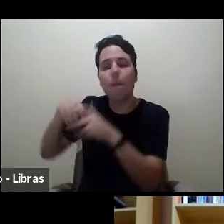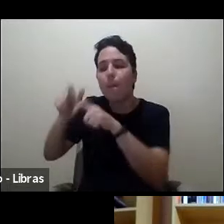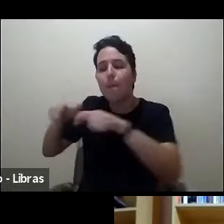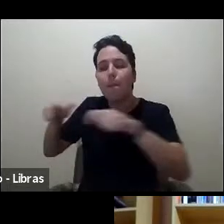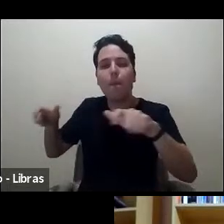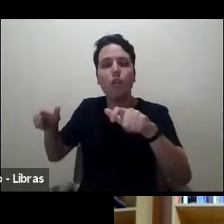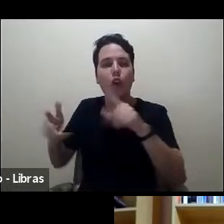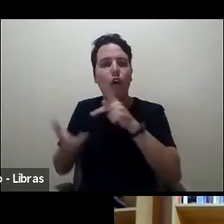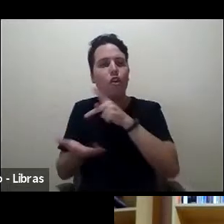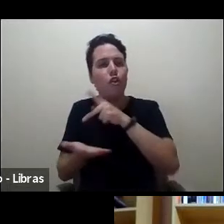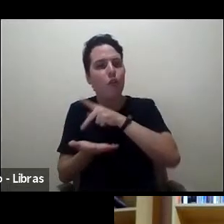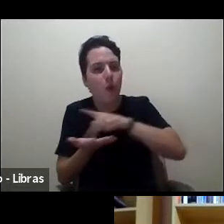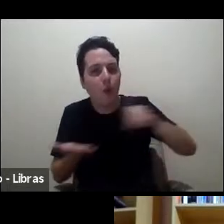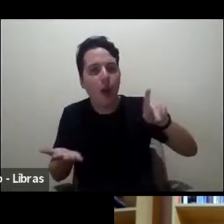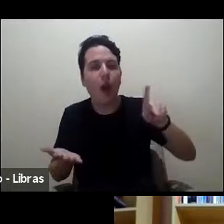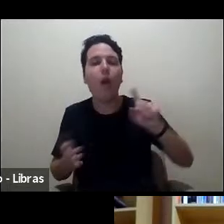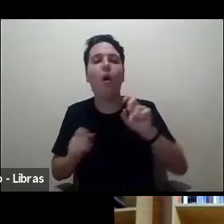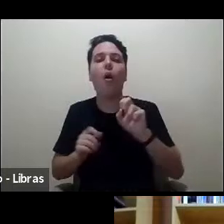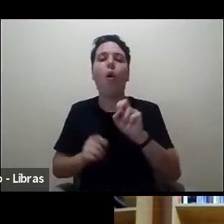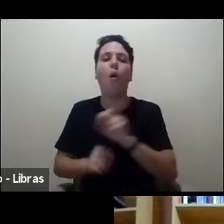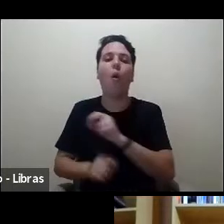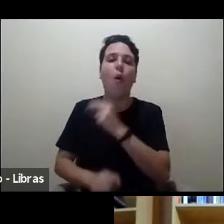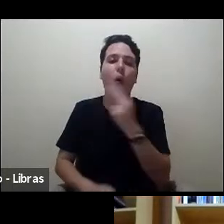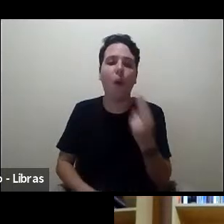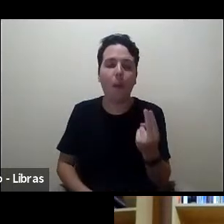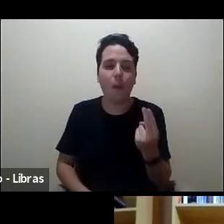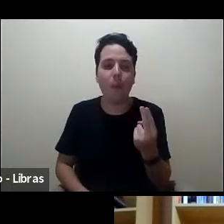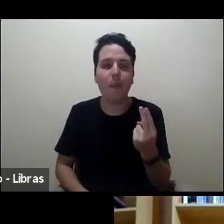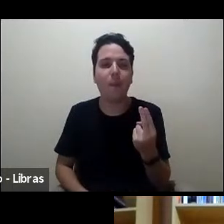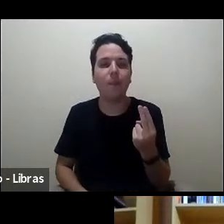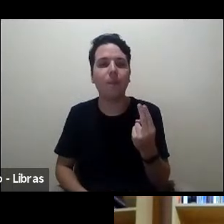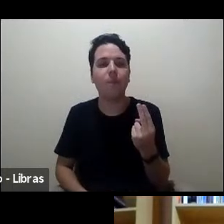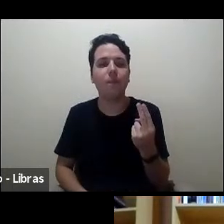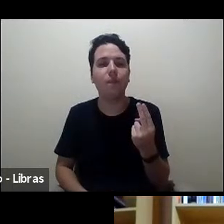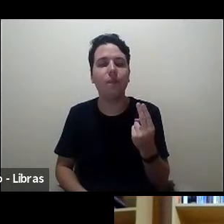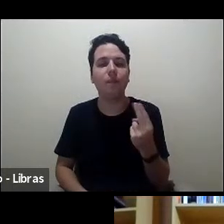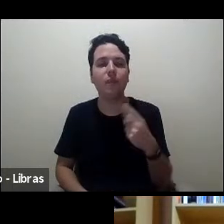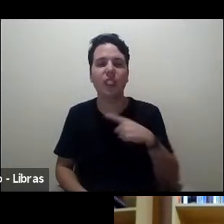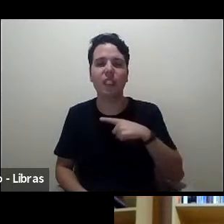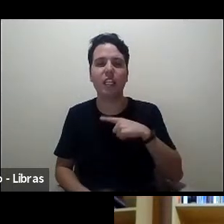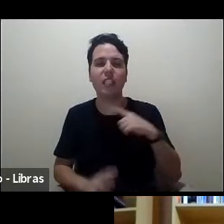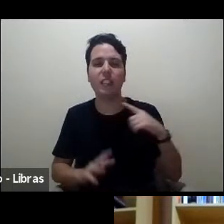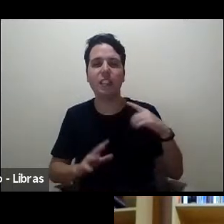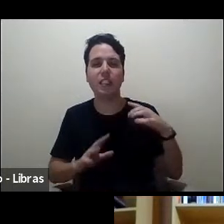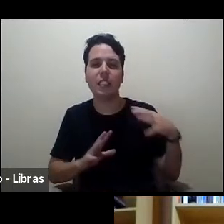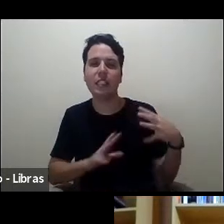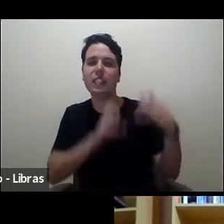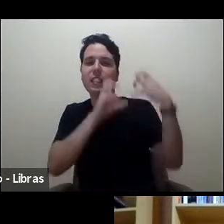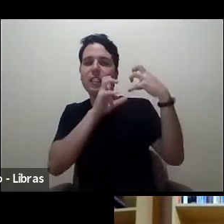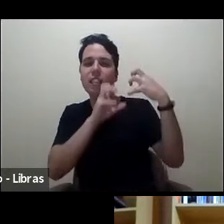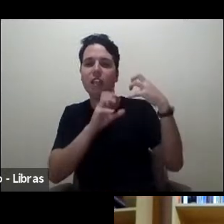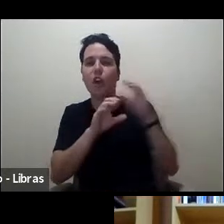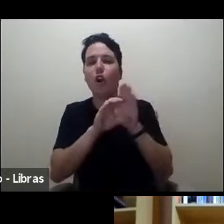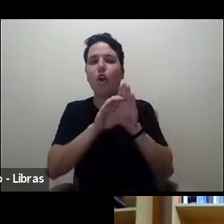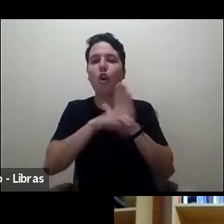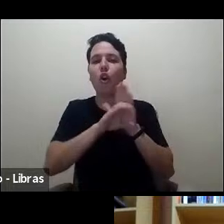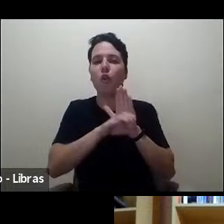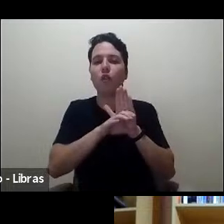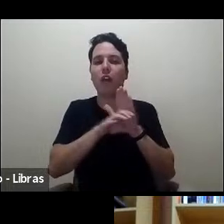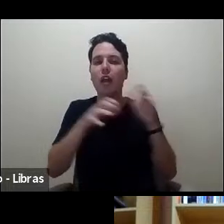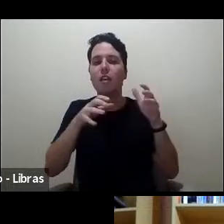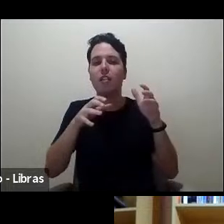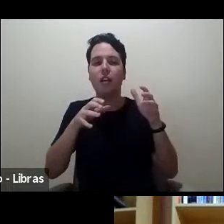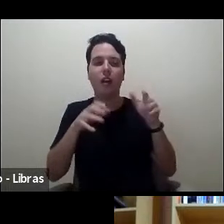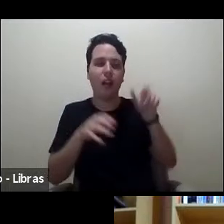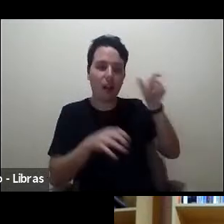odeiam ou têm uma briga conceitual ou política com o